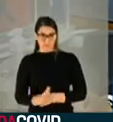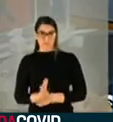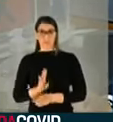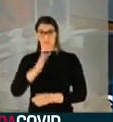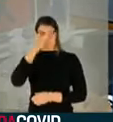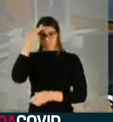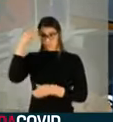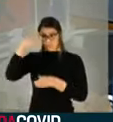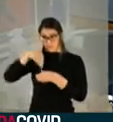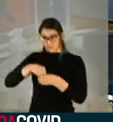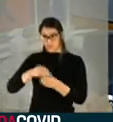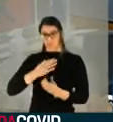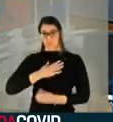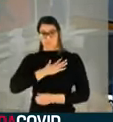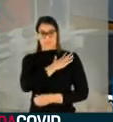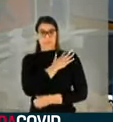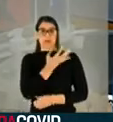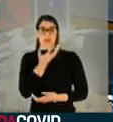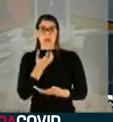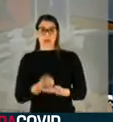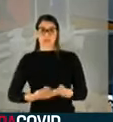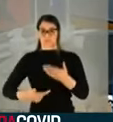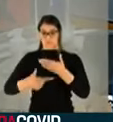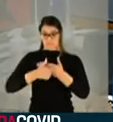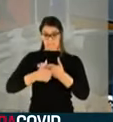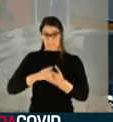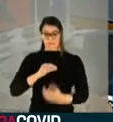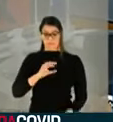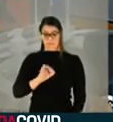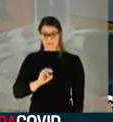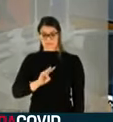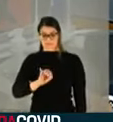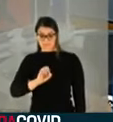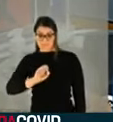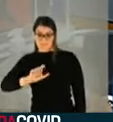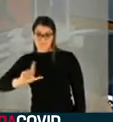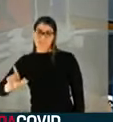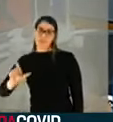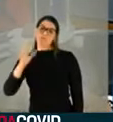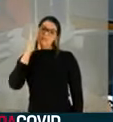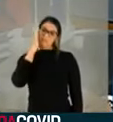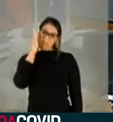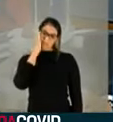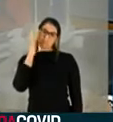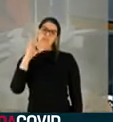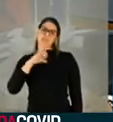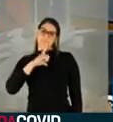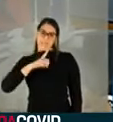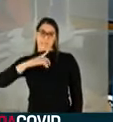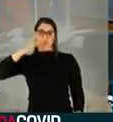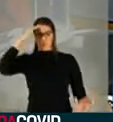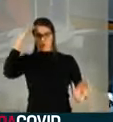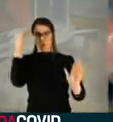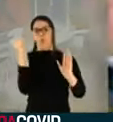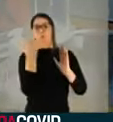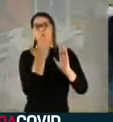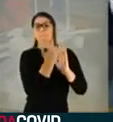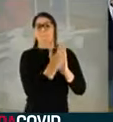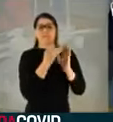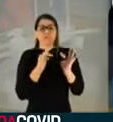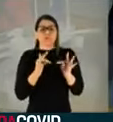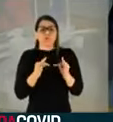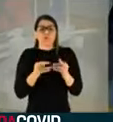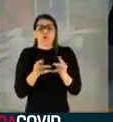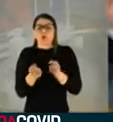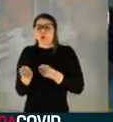serviço militar assumissem funções civis, sabiam que eles teriam que estar submetidos a